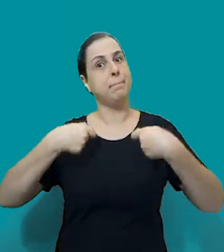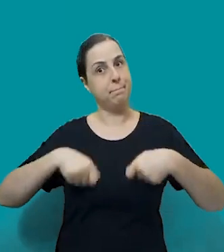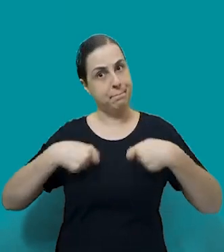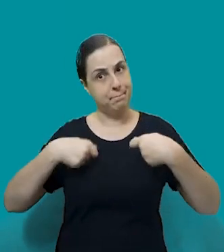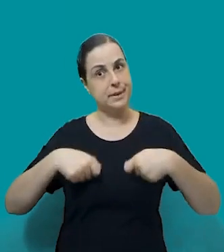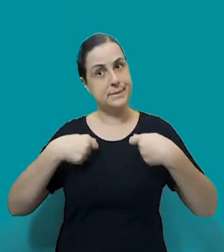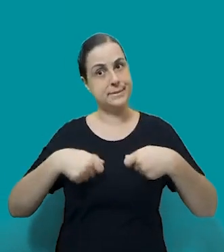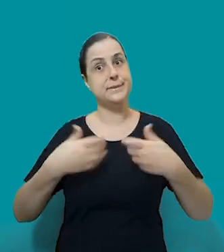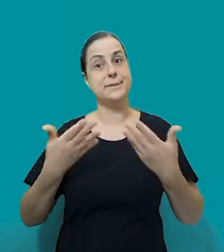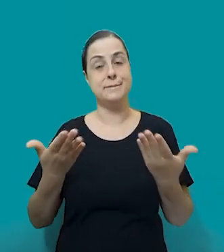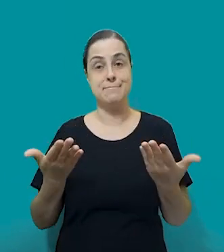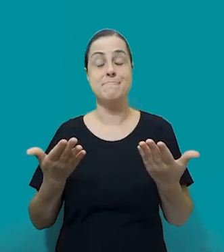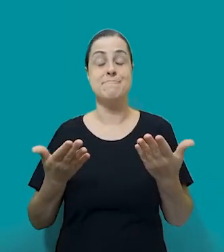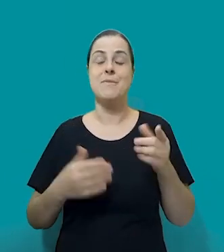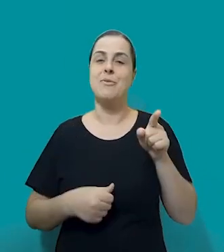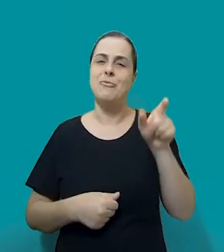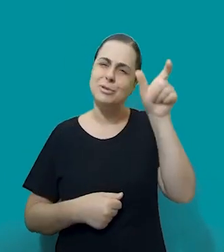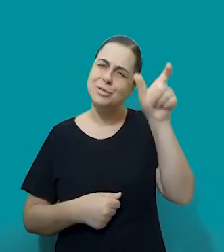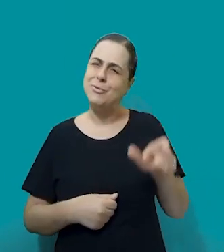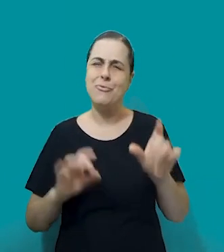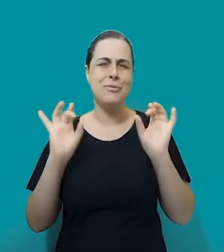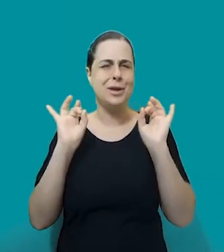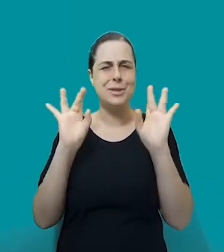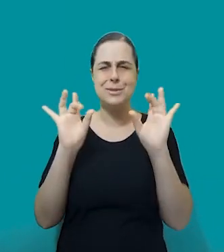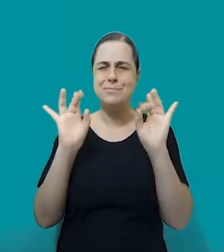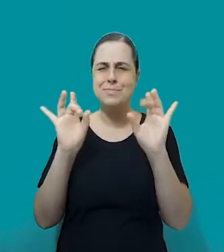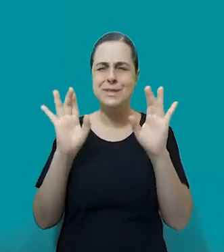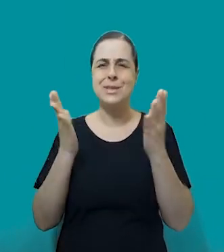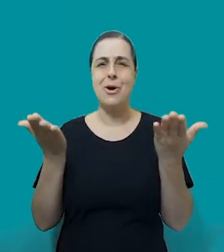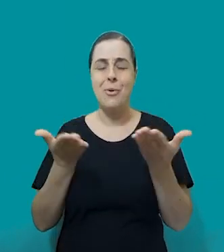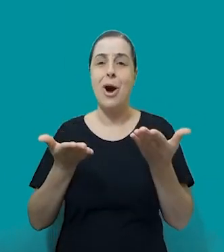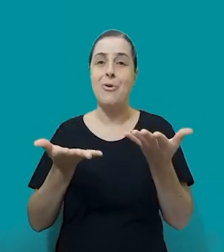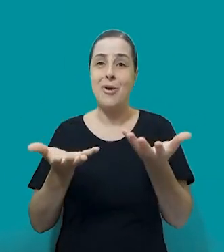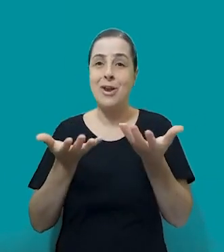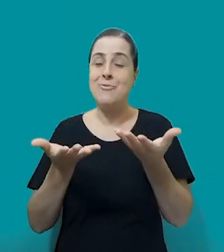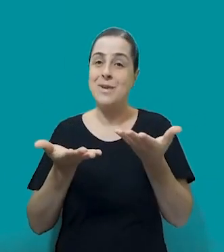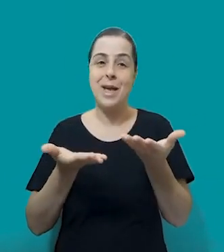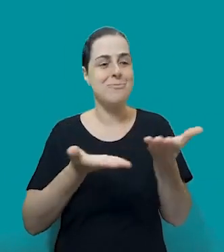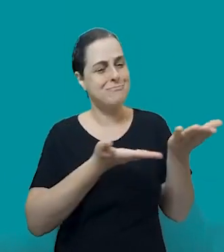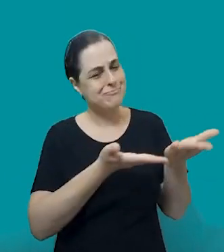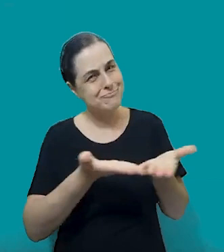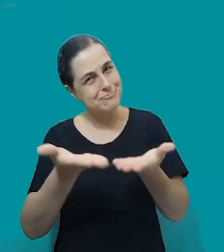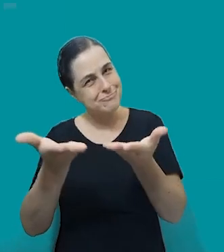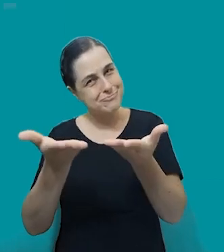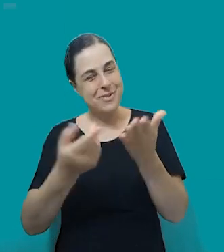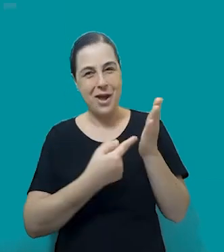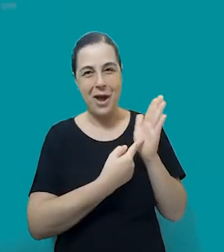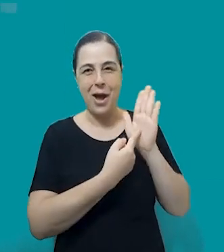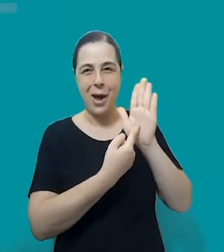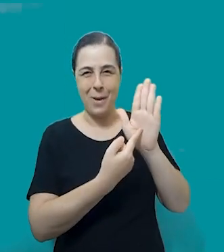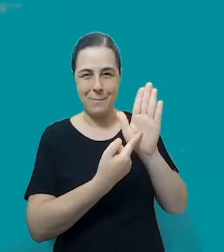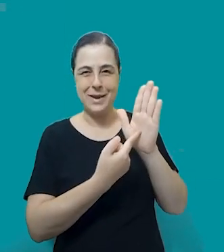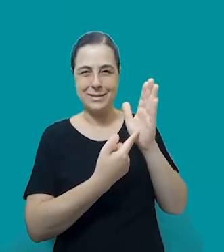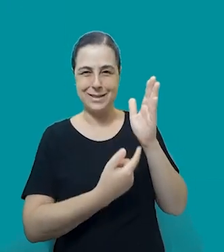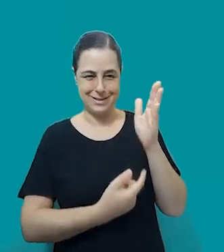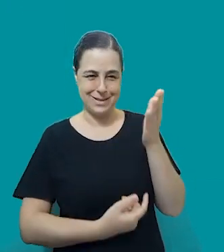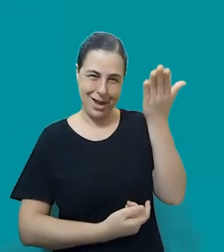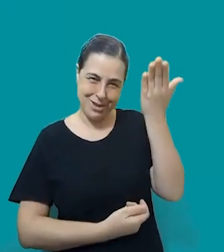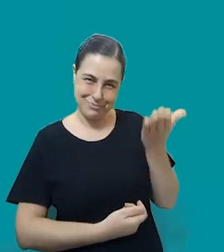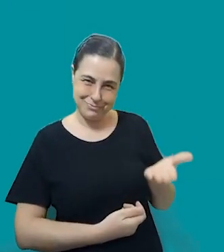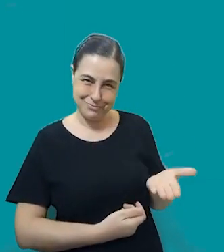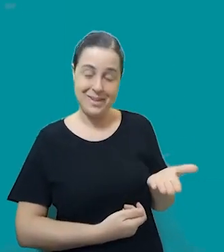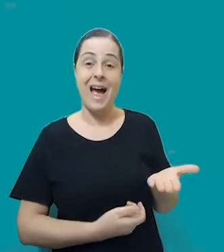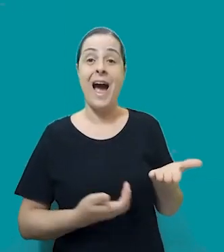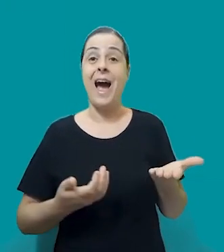principalmente com uma convidada tão especial como você, então eu queria já passar a palavra para você se apresentar e depois eu começo aqui com uma